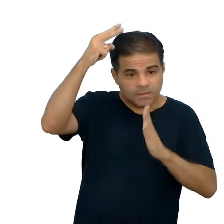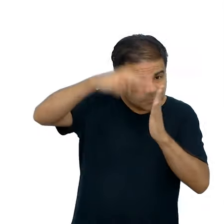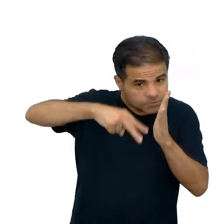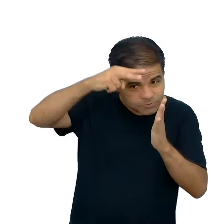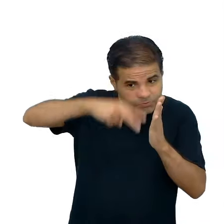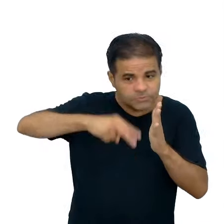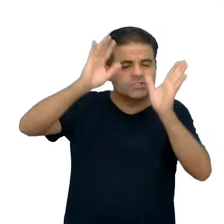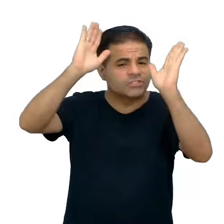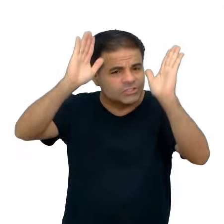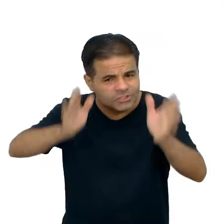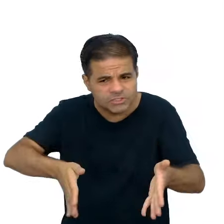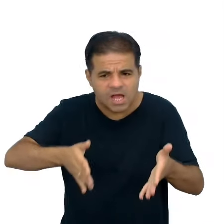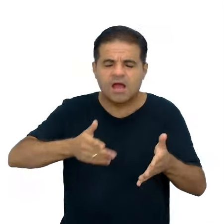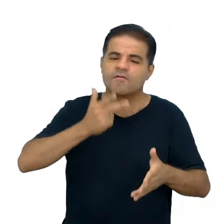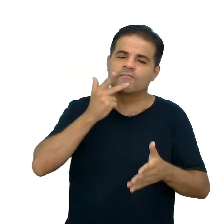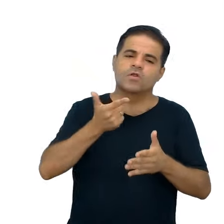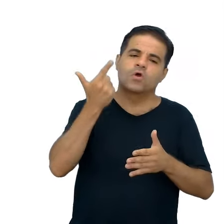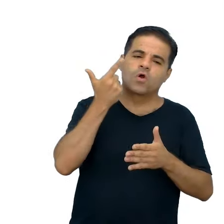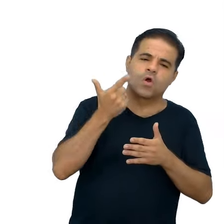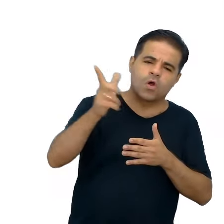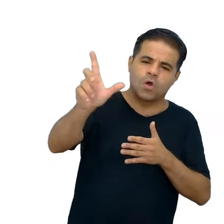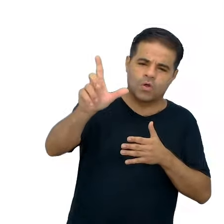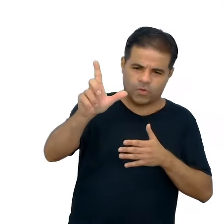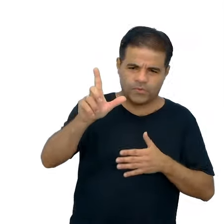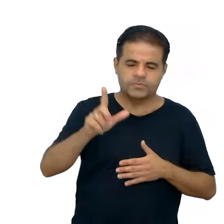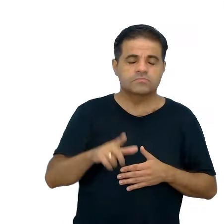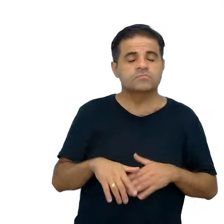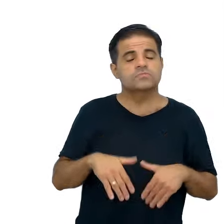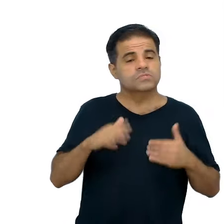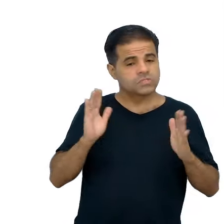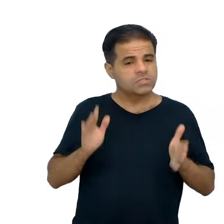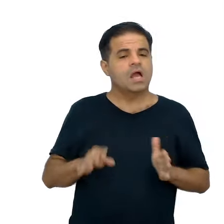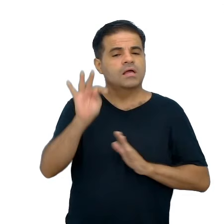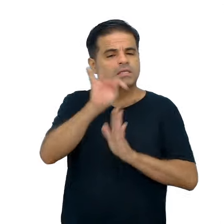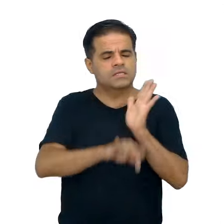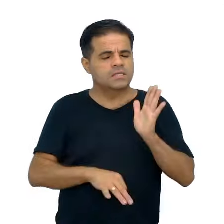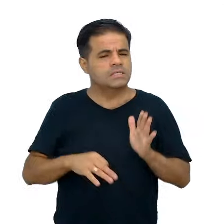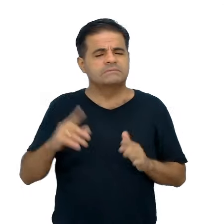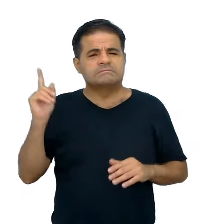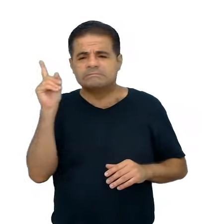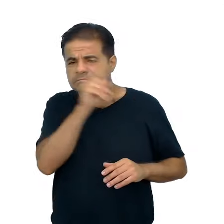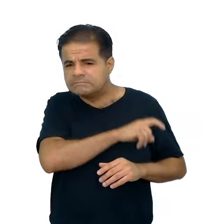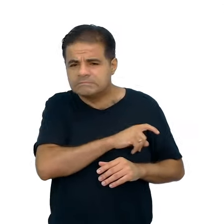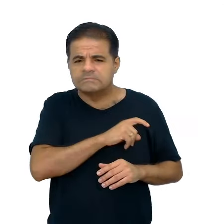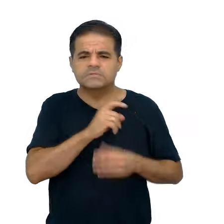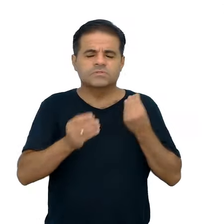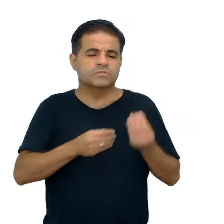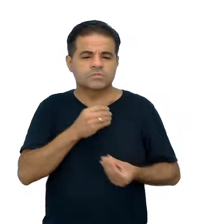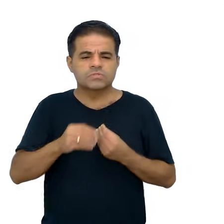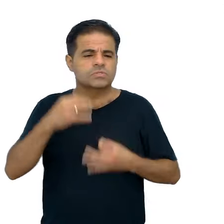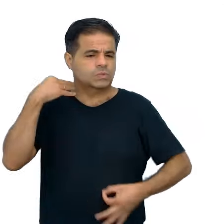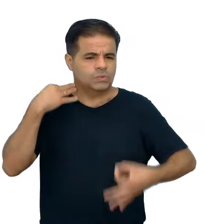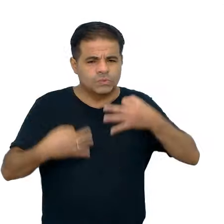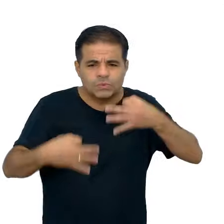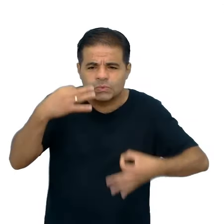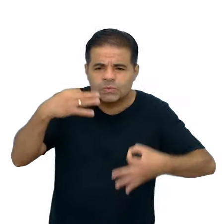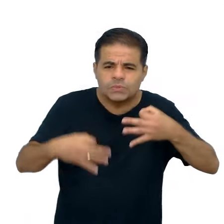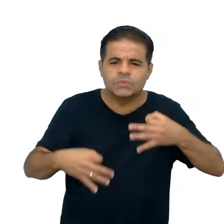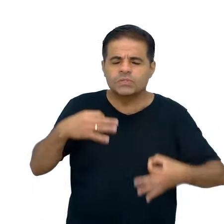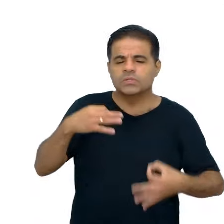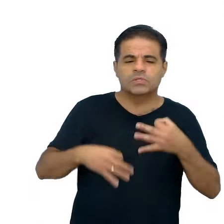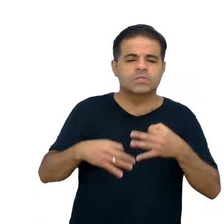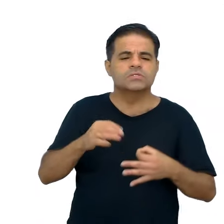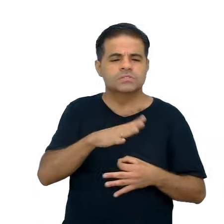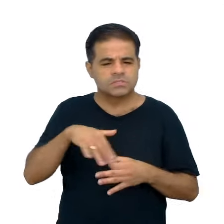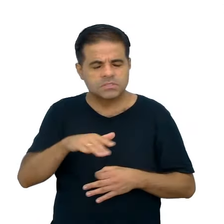Então, já disse também, em outras ocasiões, que textos muito difíceis, como os jurídicos, ou também como o da